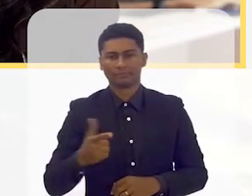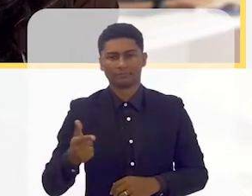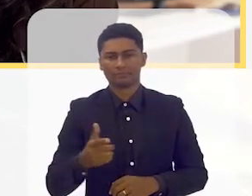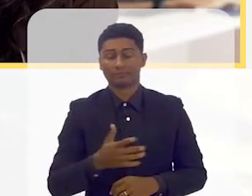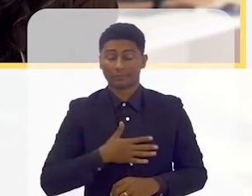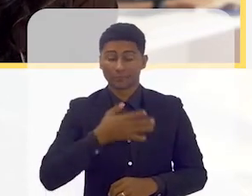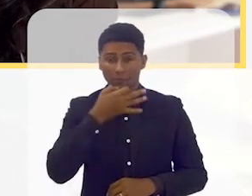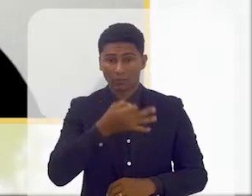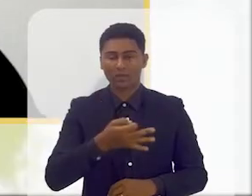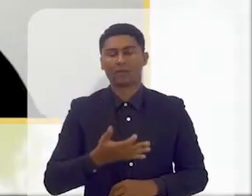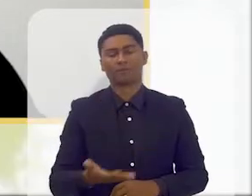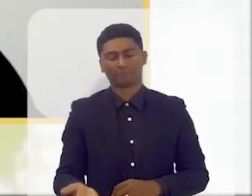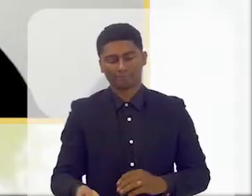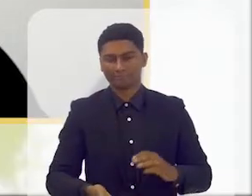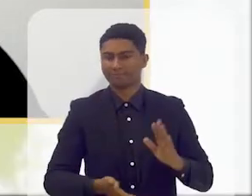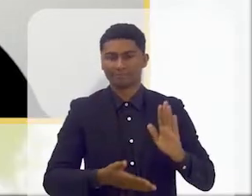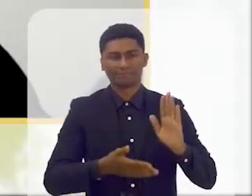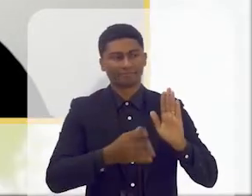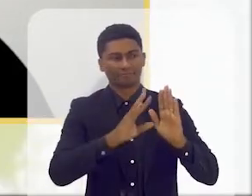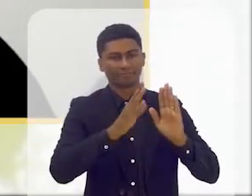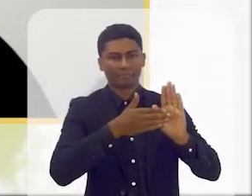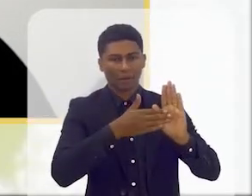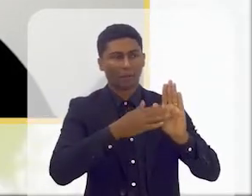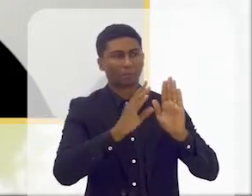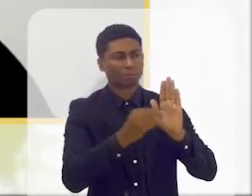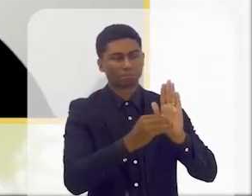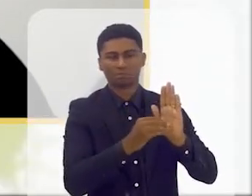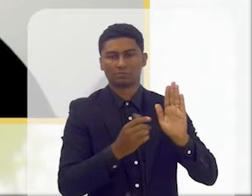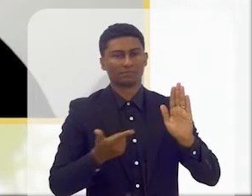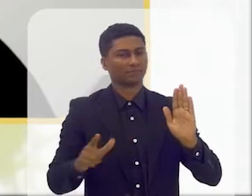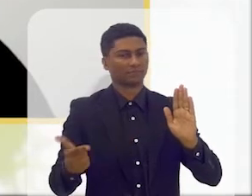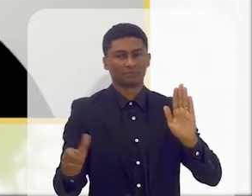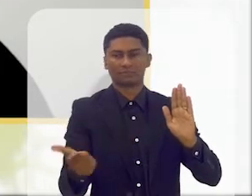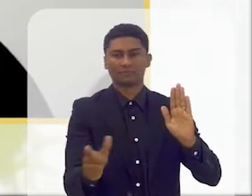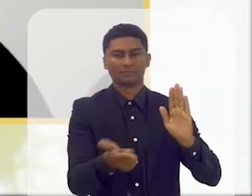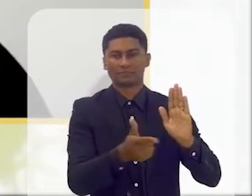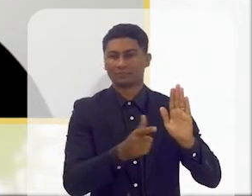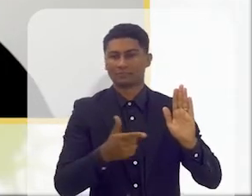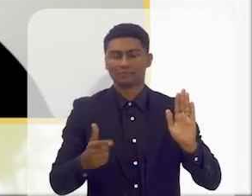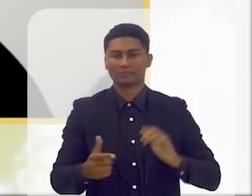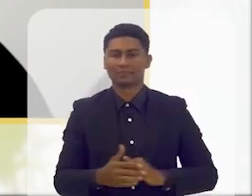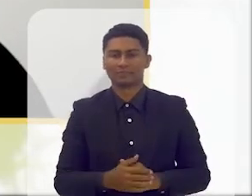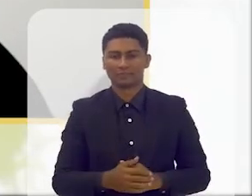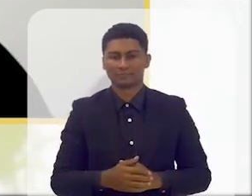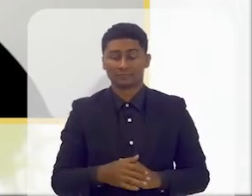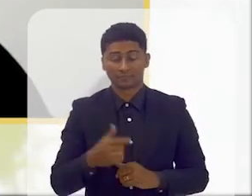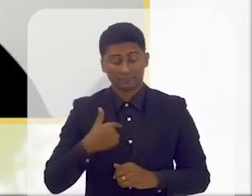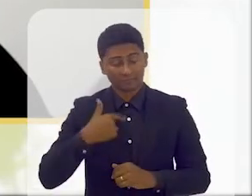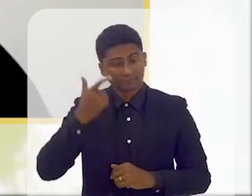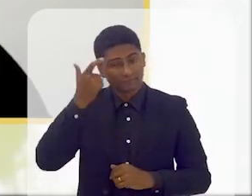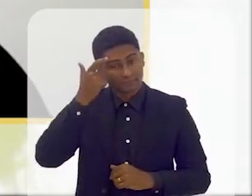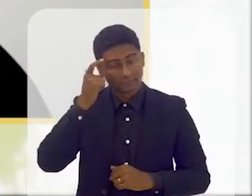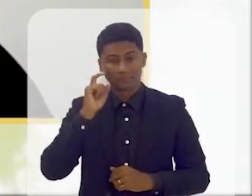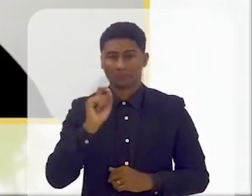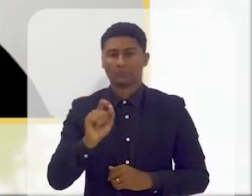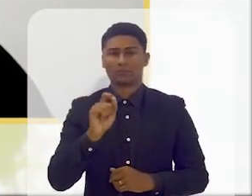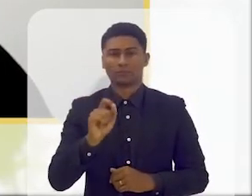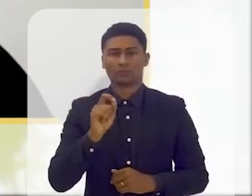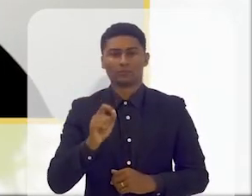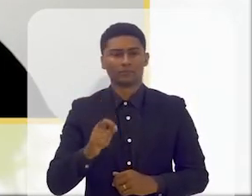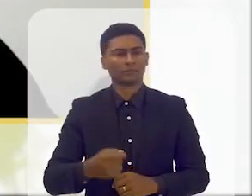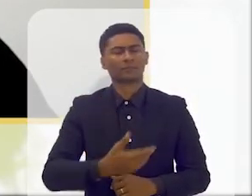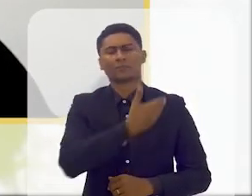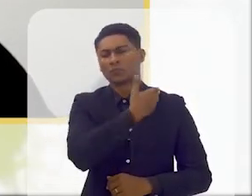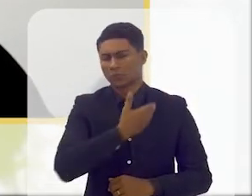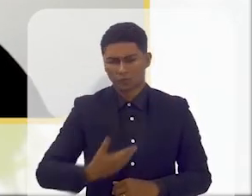A minha opinião é muito direta, não está. Eu penso que todos os governantes, não